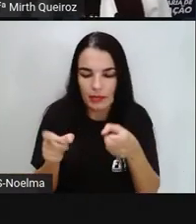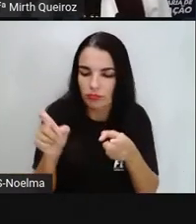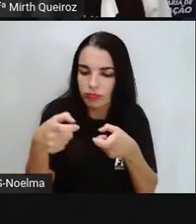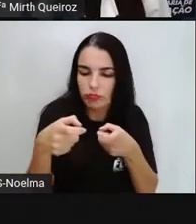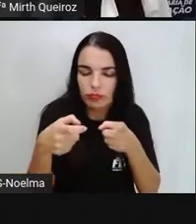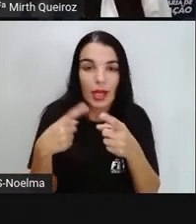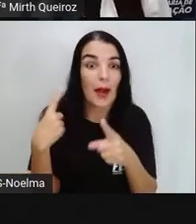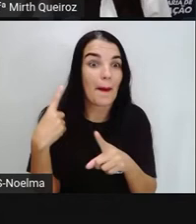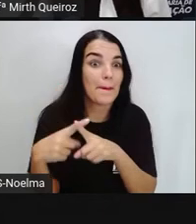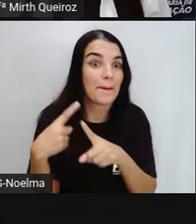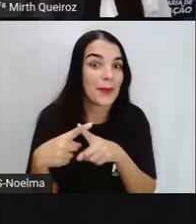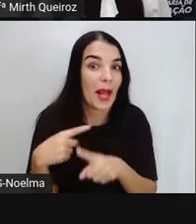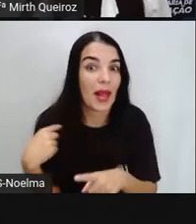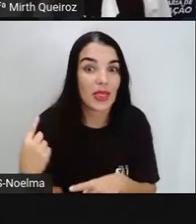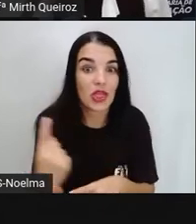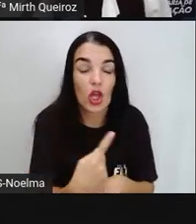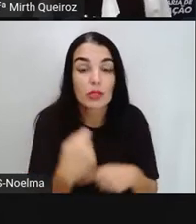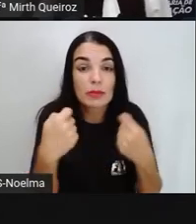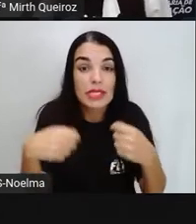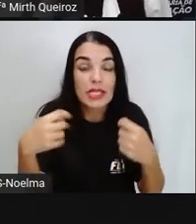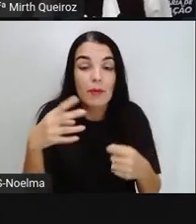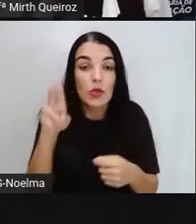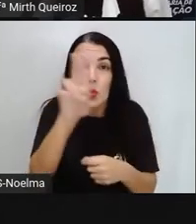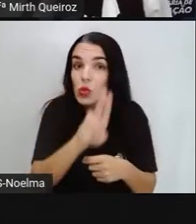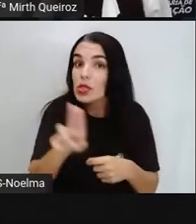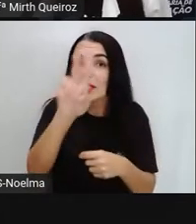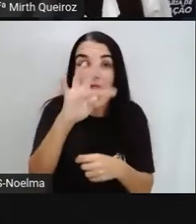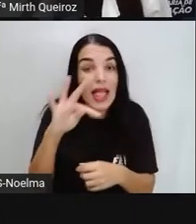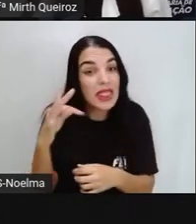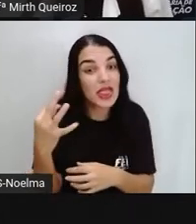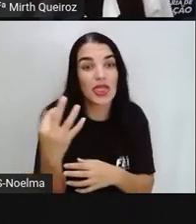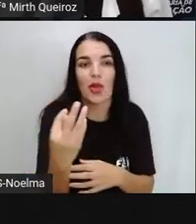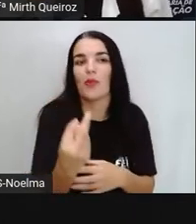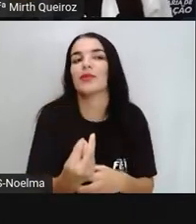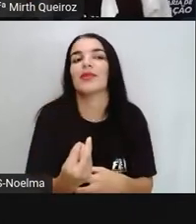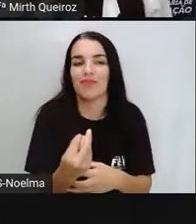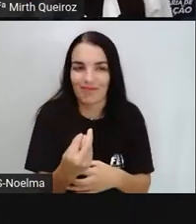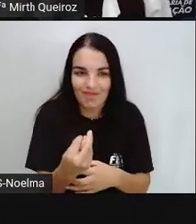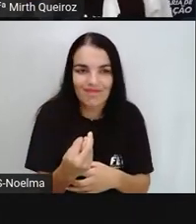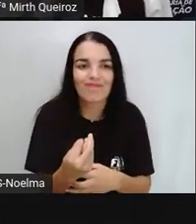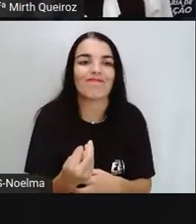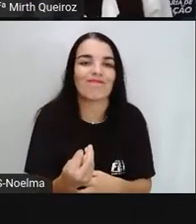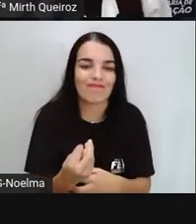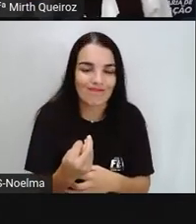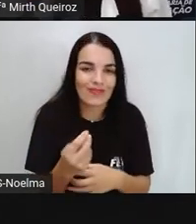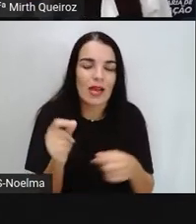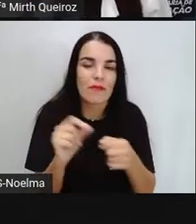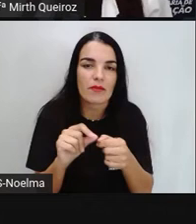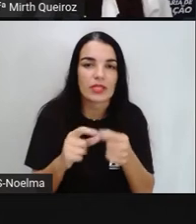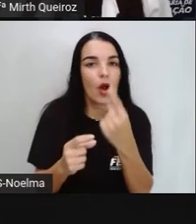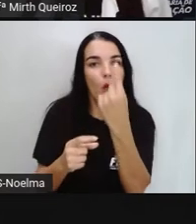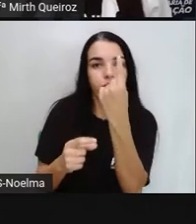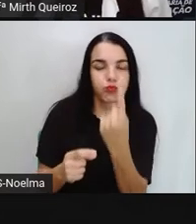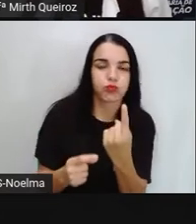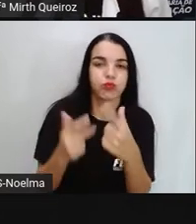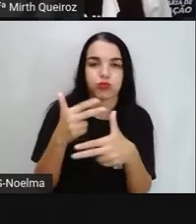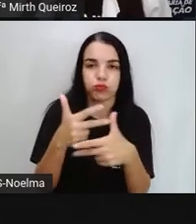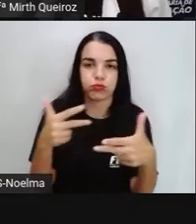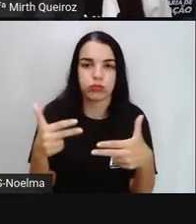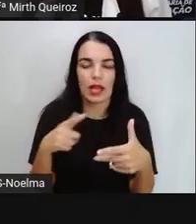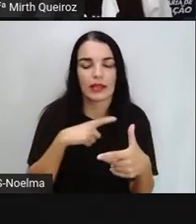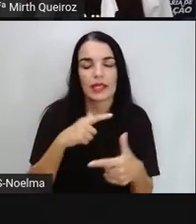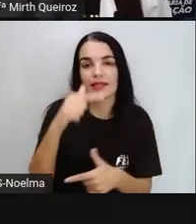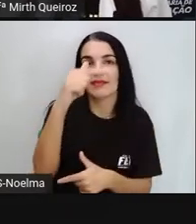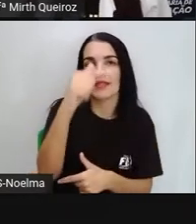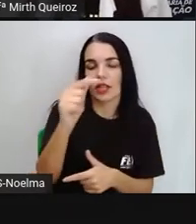Porque nós iremos utilizar todas as peças do tangrã para montar uma única figura. São sete